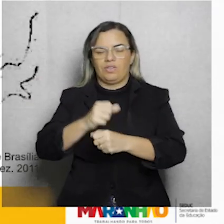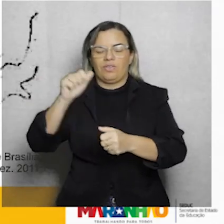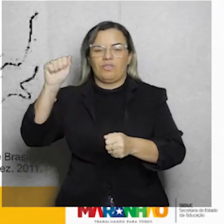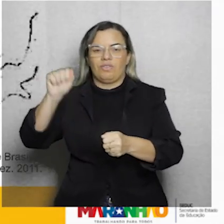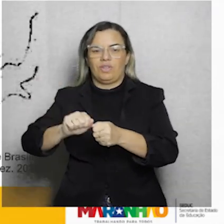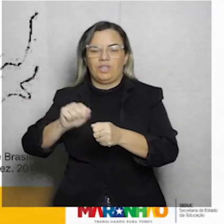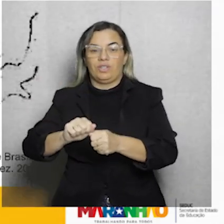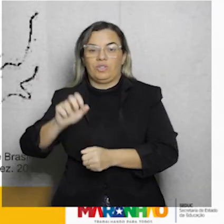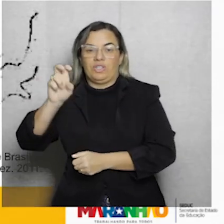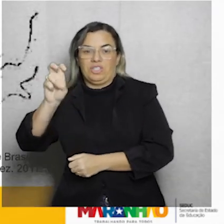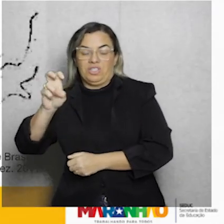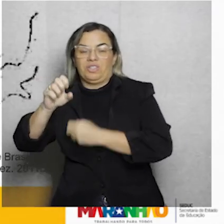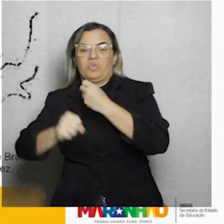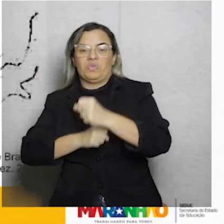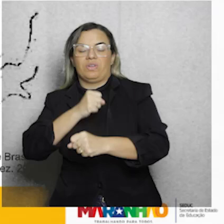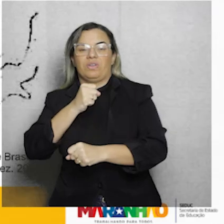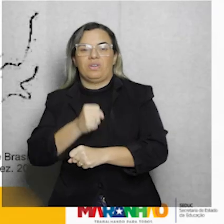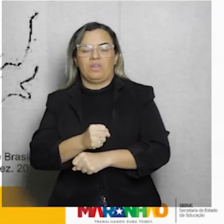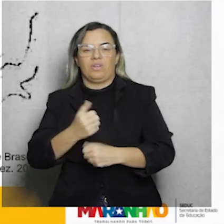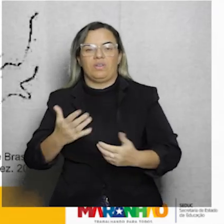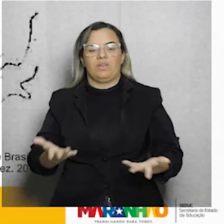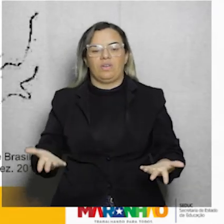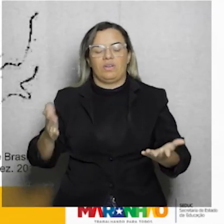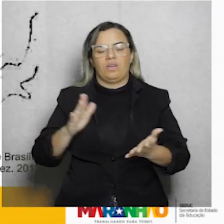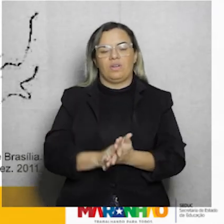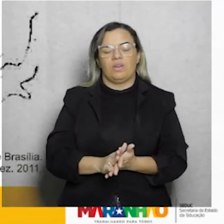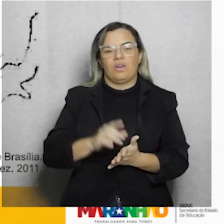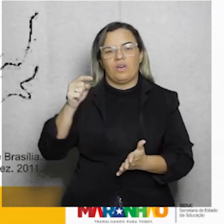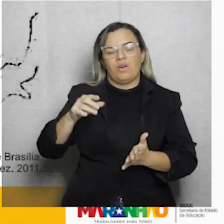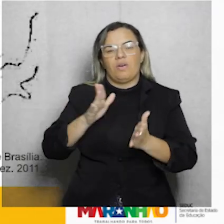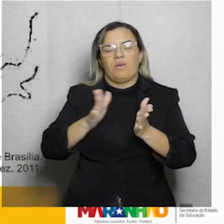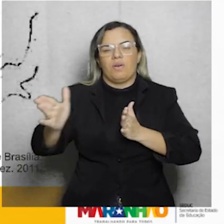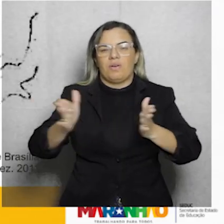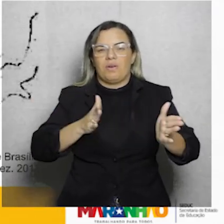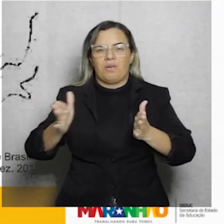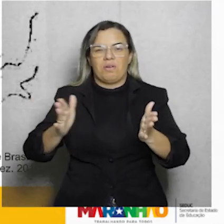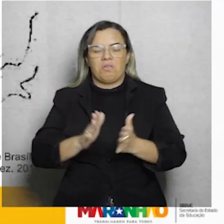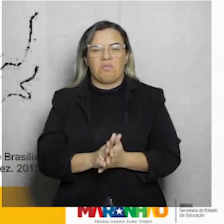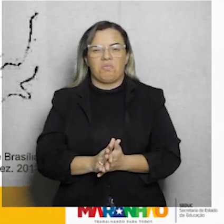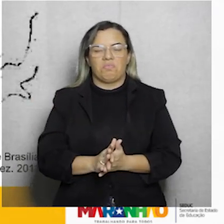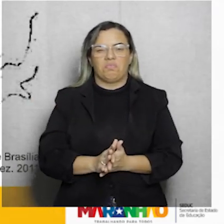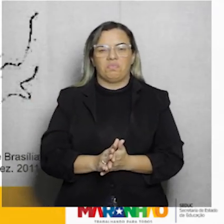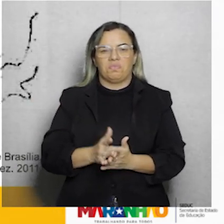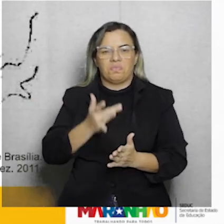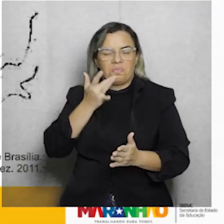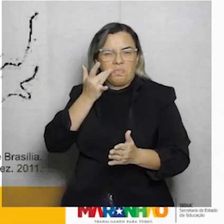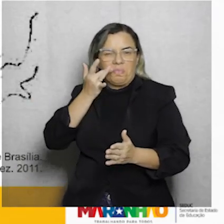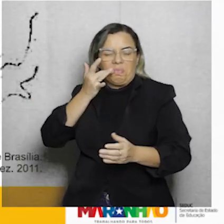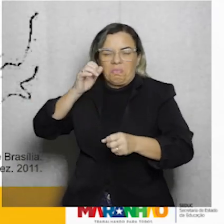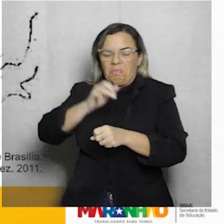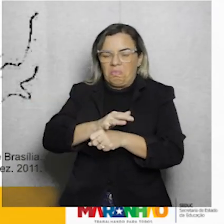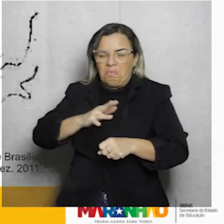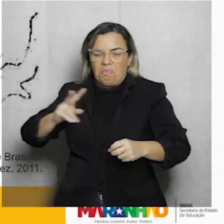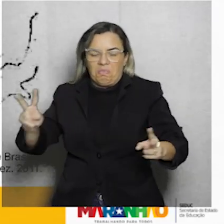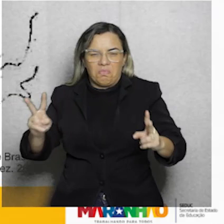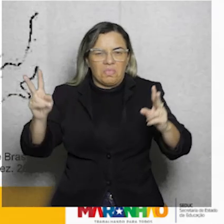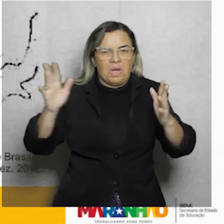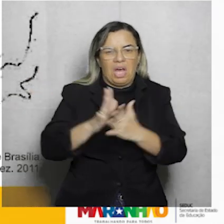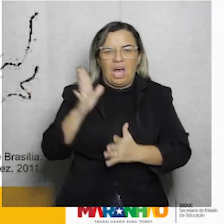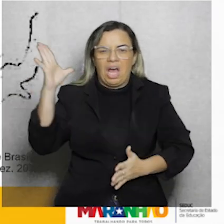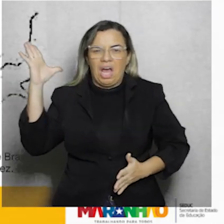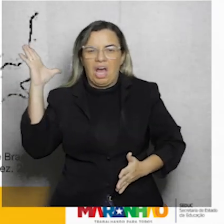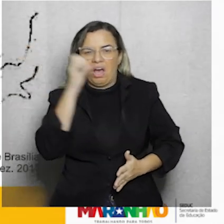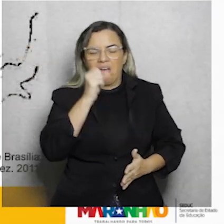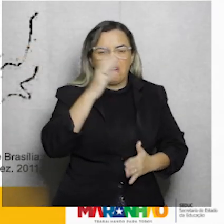Do governo chamado dos anos dourados do Brasil. Do rápido desenvolvimento industrial.